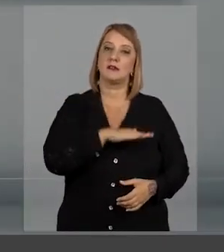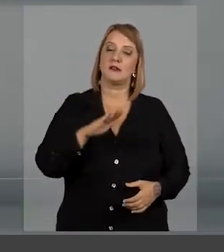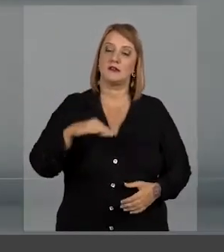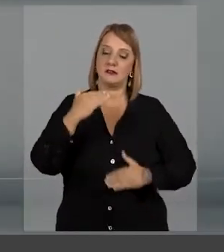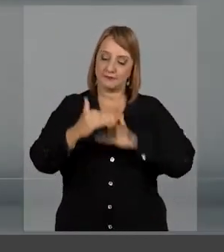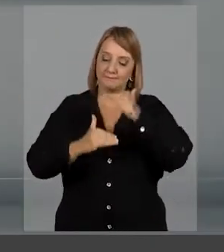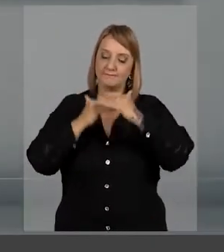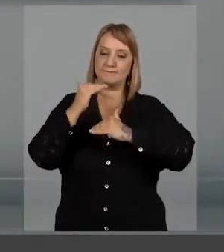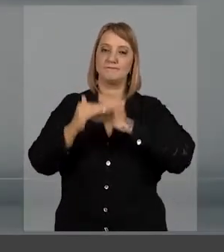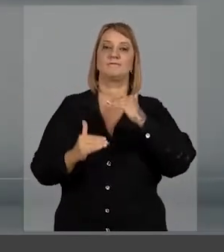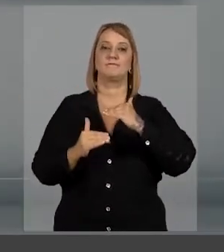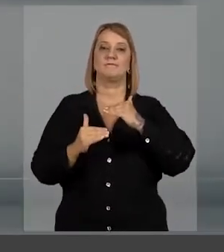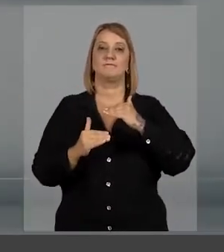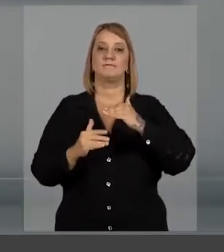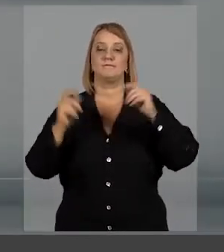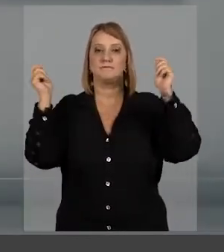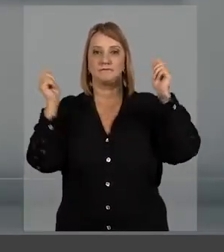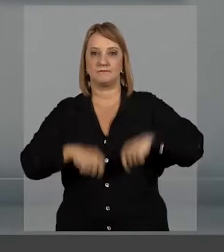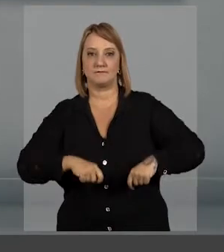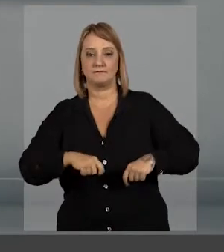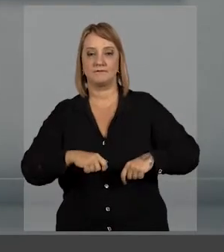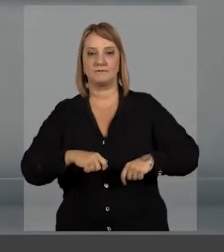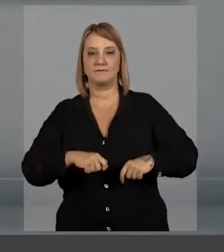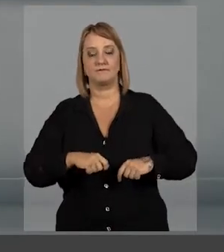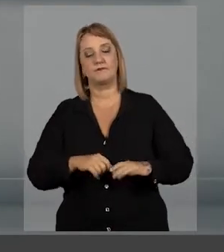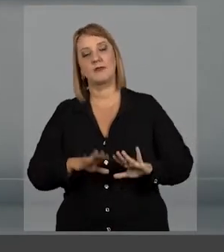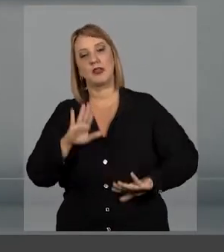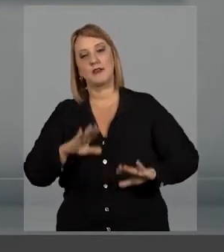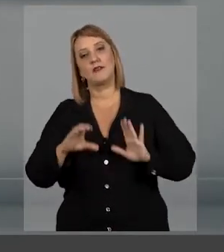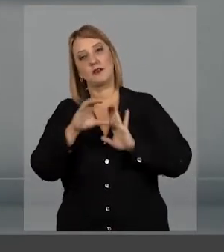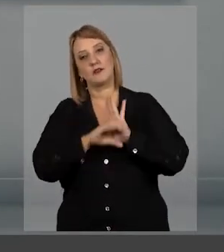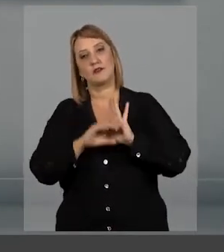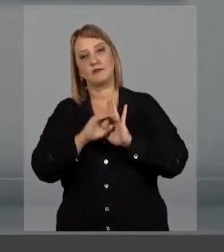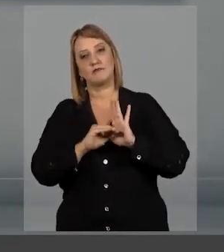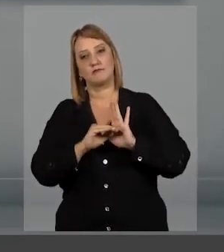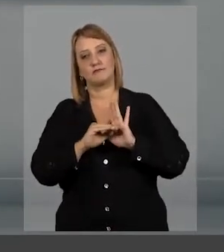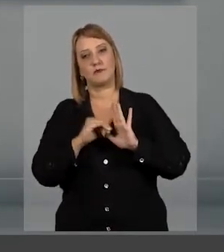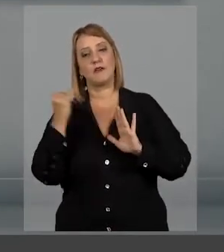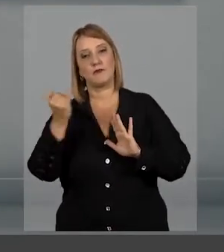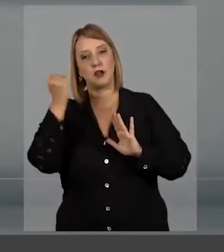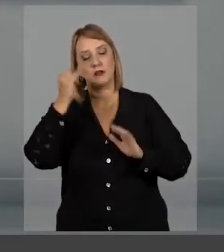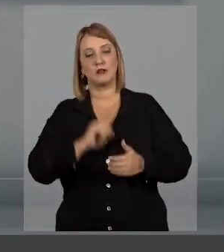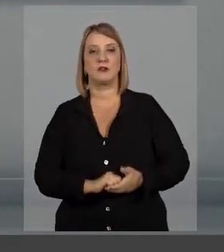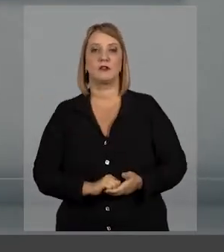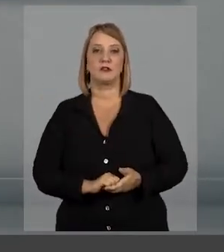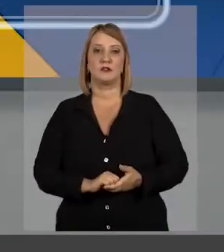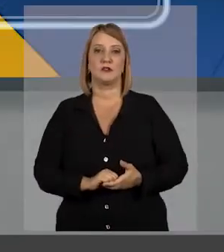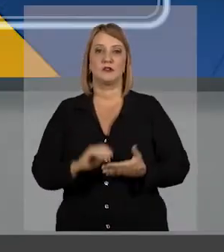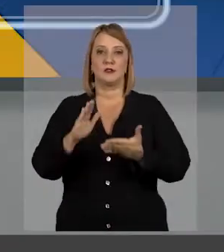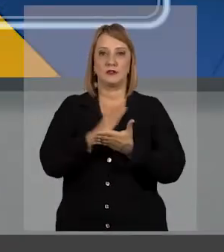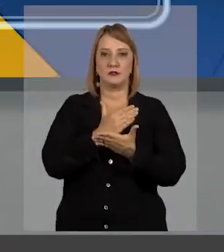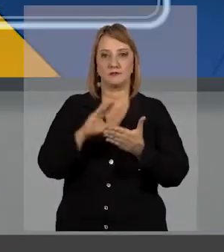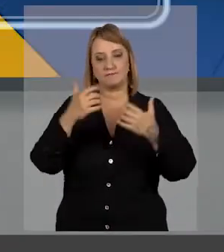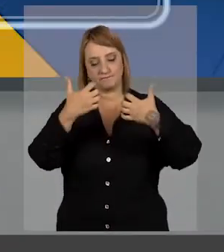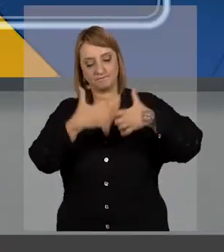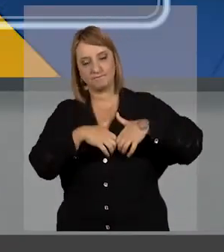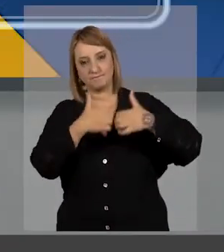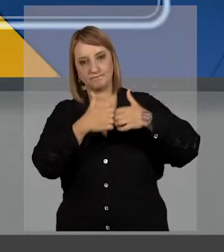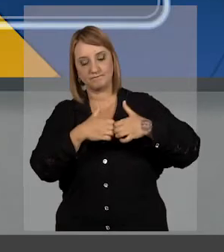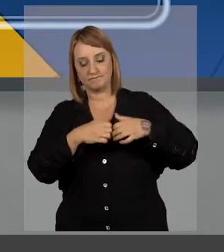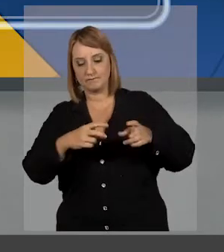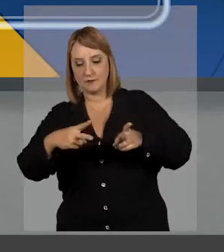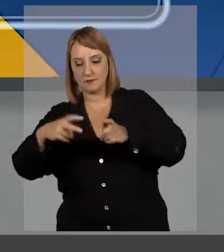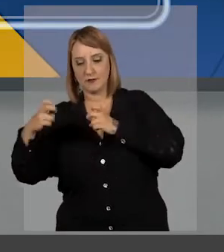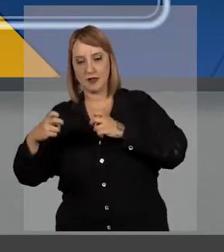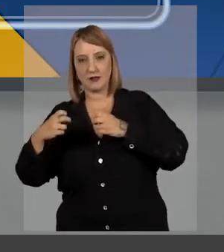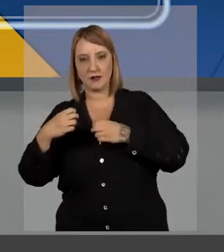é importante que os alunos desenvolvam determinadas habilidades que supõem conceitos e valores. A separação entre